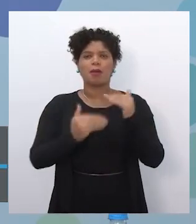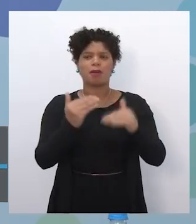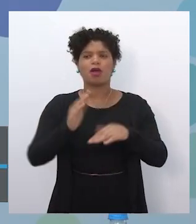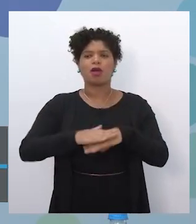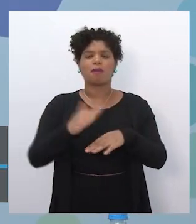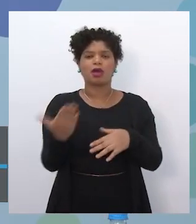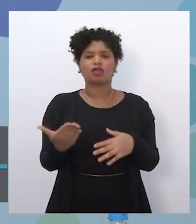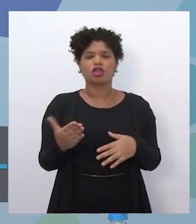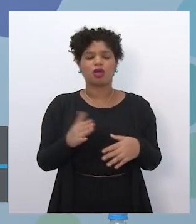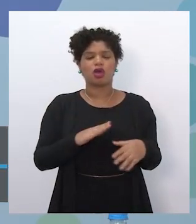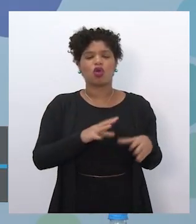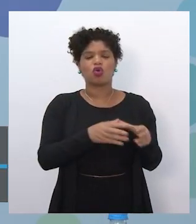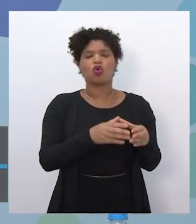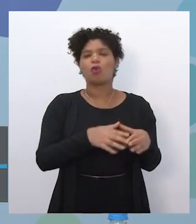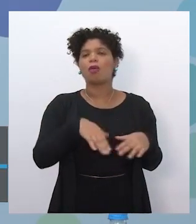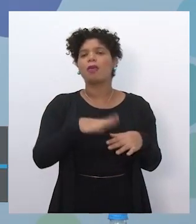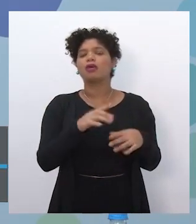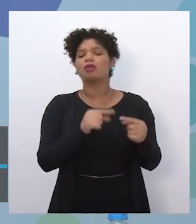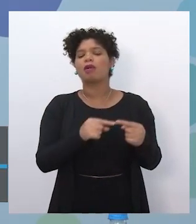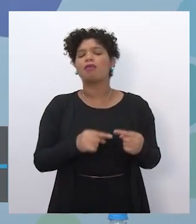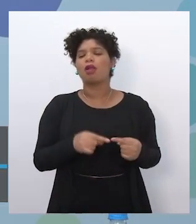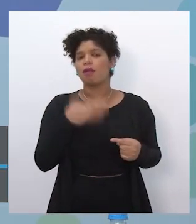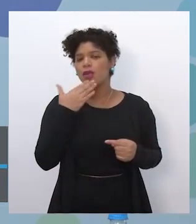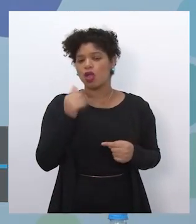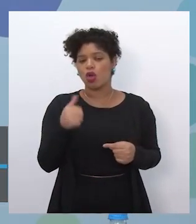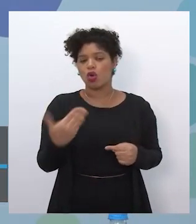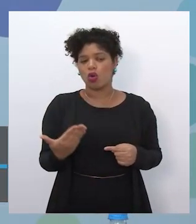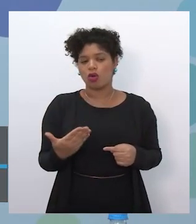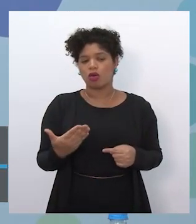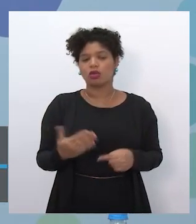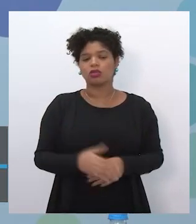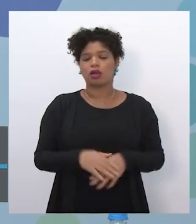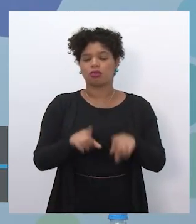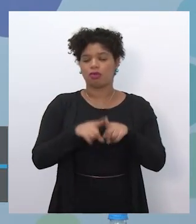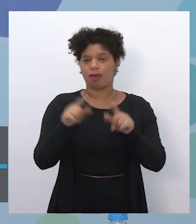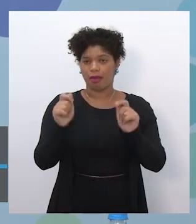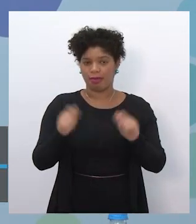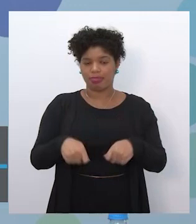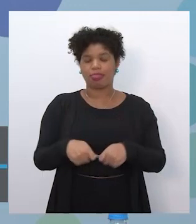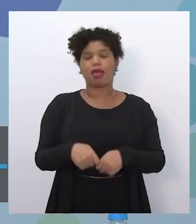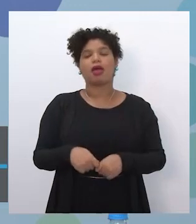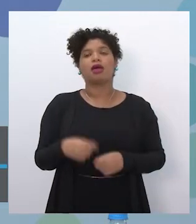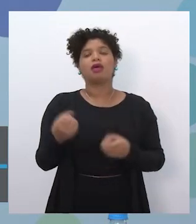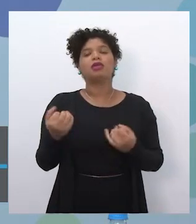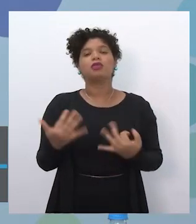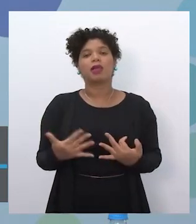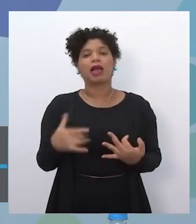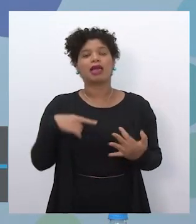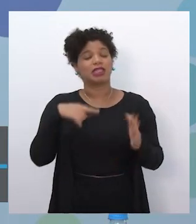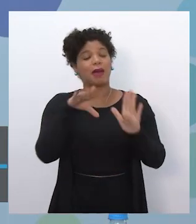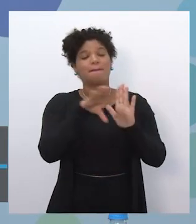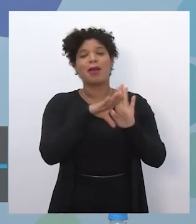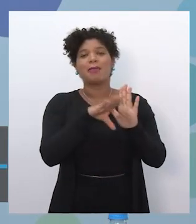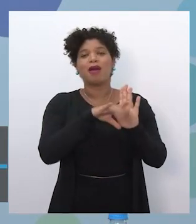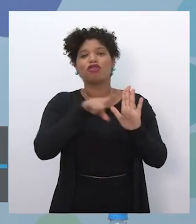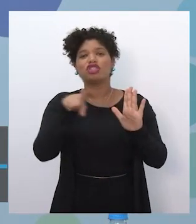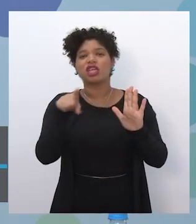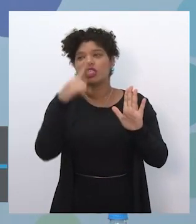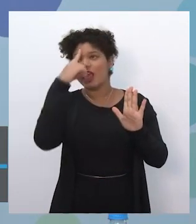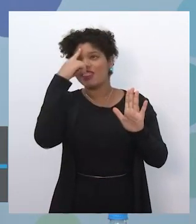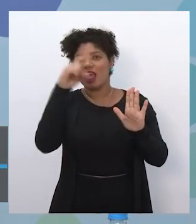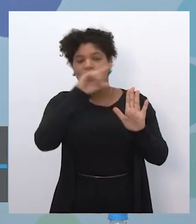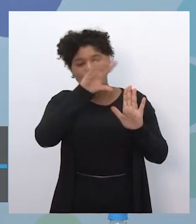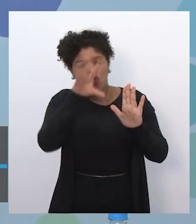quais anos séries elas são mais adequadas, a gente vai disponibilizar também um template para a criação de novas missões,